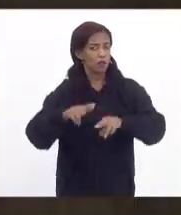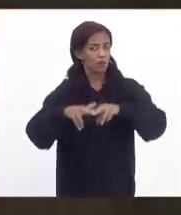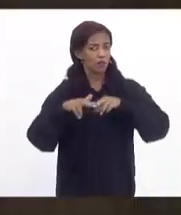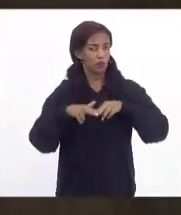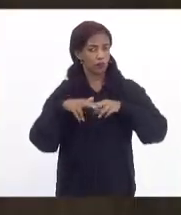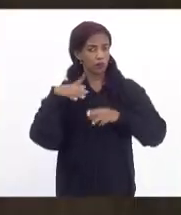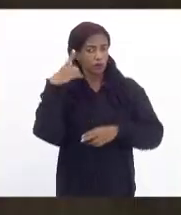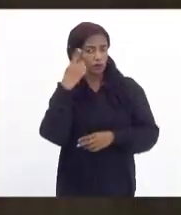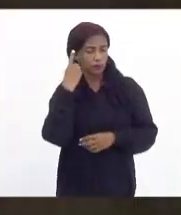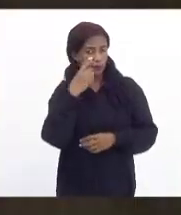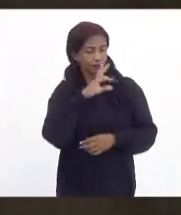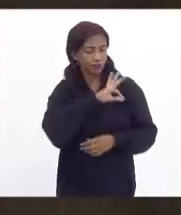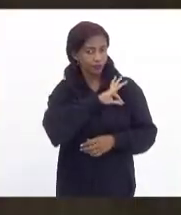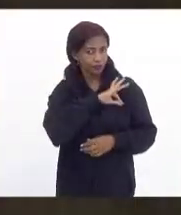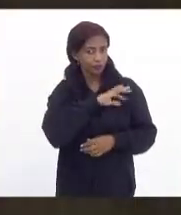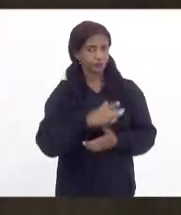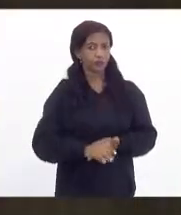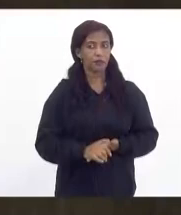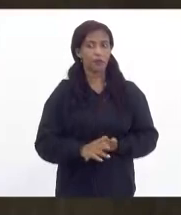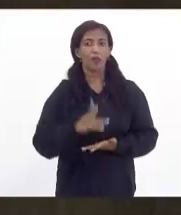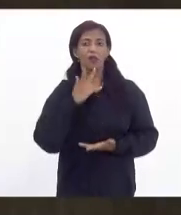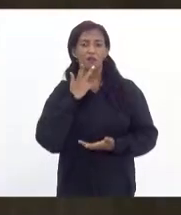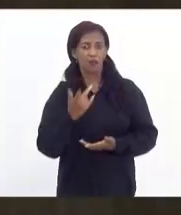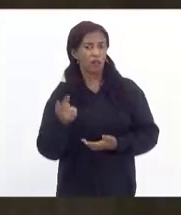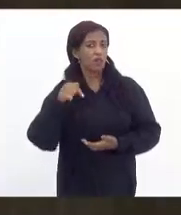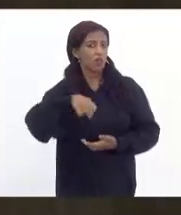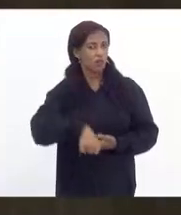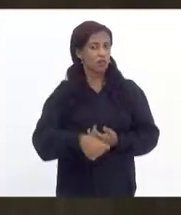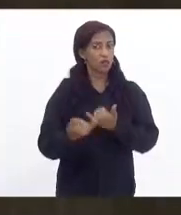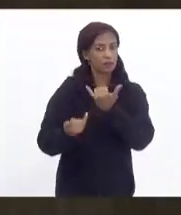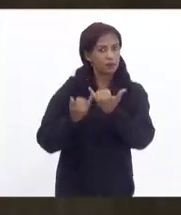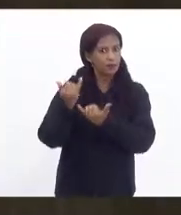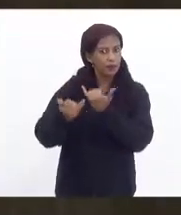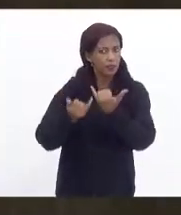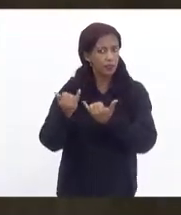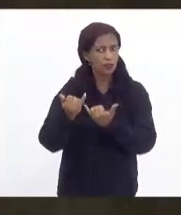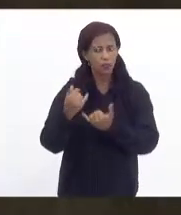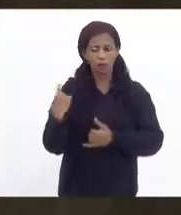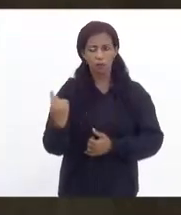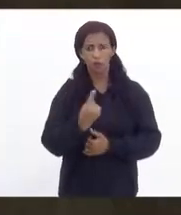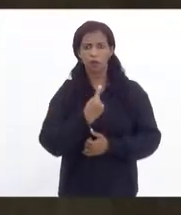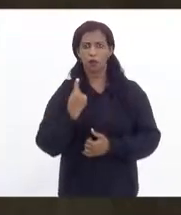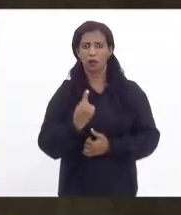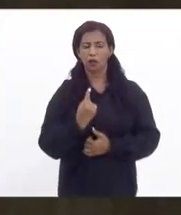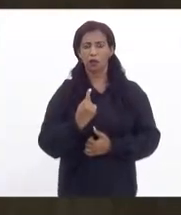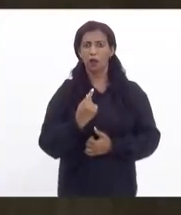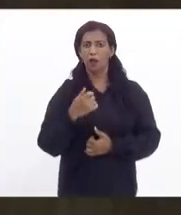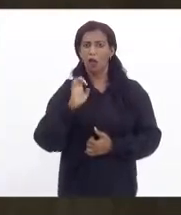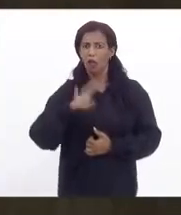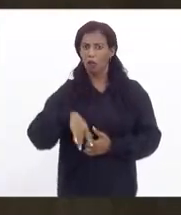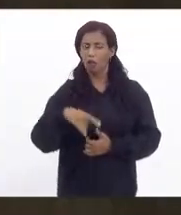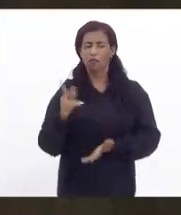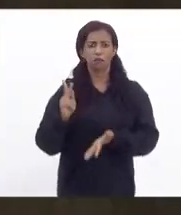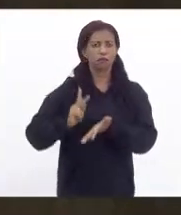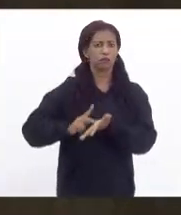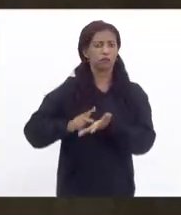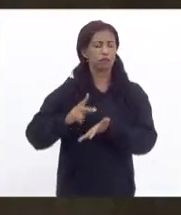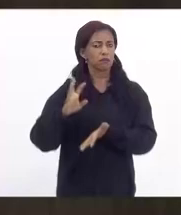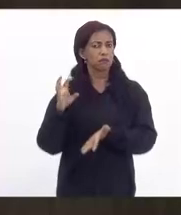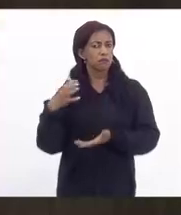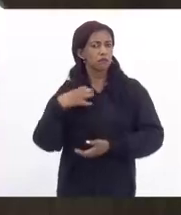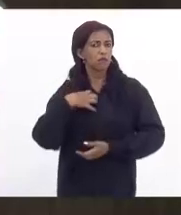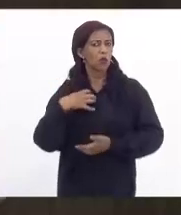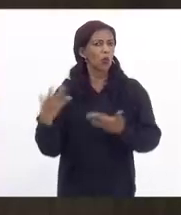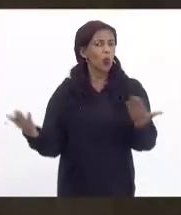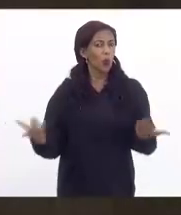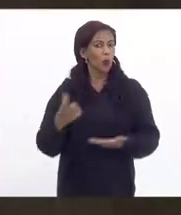deputada presidenta Marta Rocha falei aqui em tom de brincadeira mas para nós é muito simbólico e significativo que